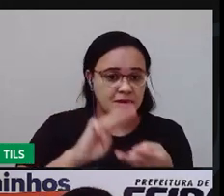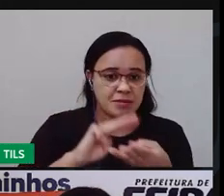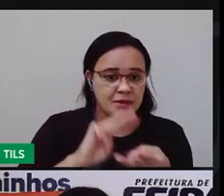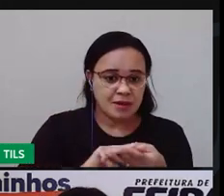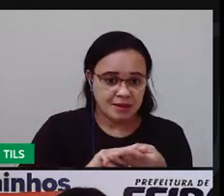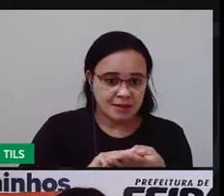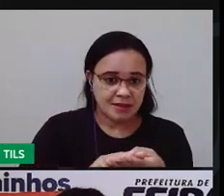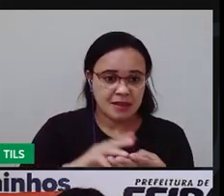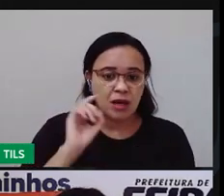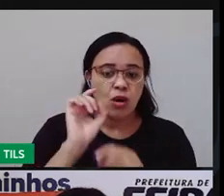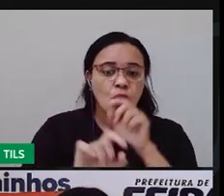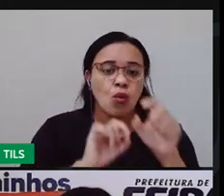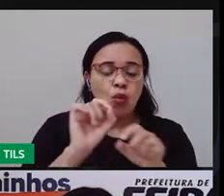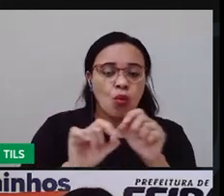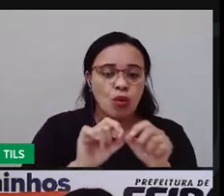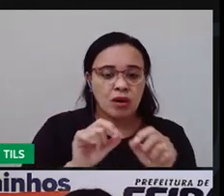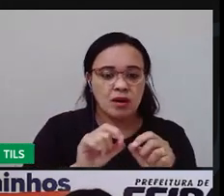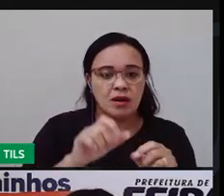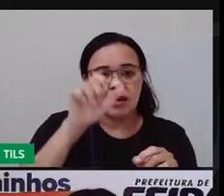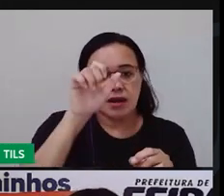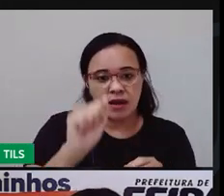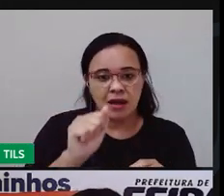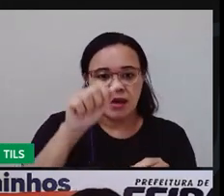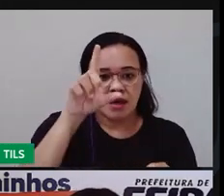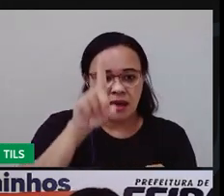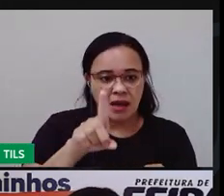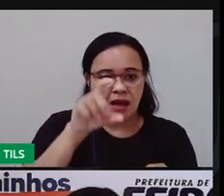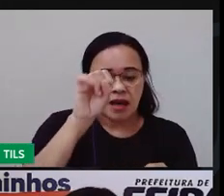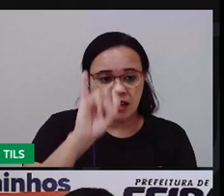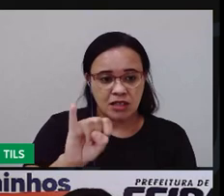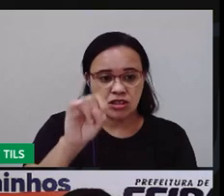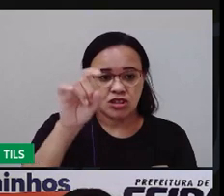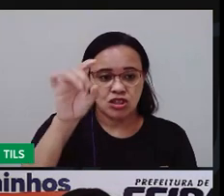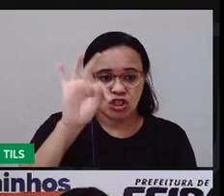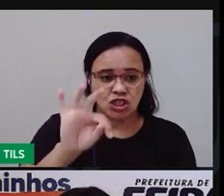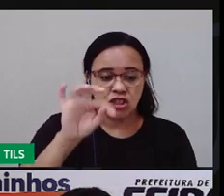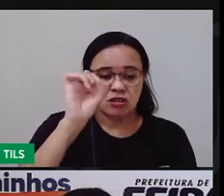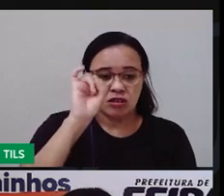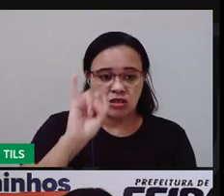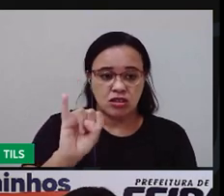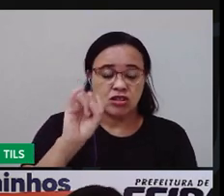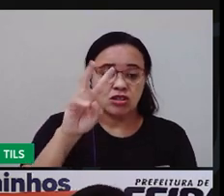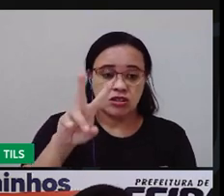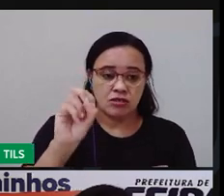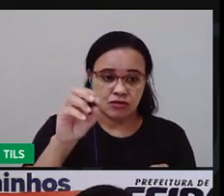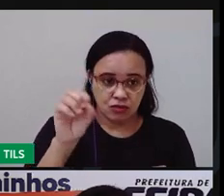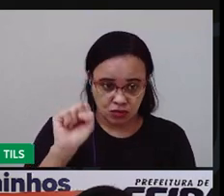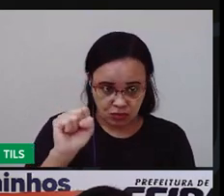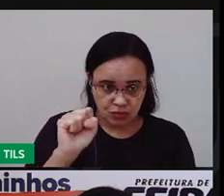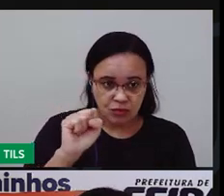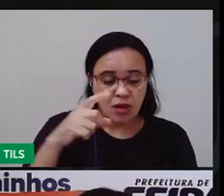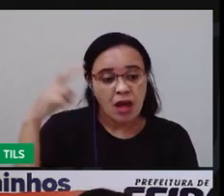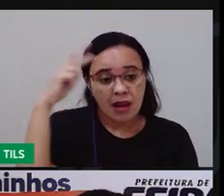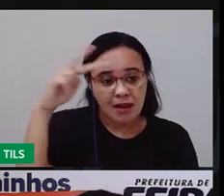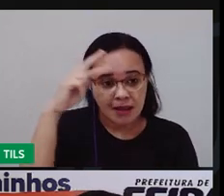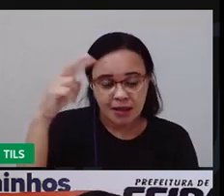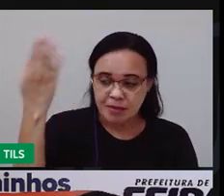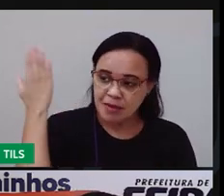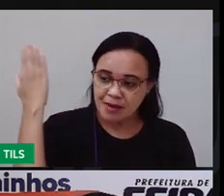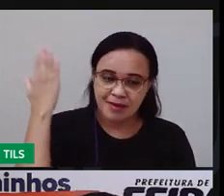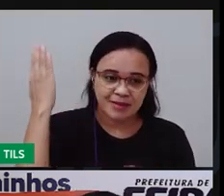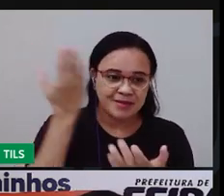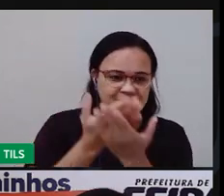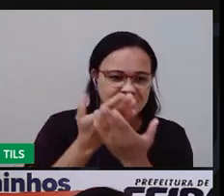últimas aulas a gente já vem tratando um pouco sobre isso? Inclusive, na aula passada a gente viu algumas